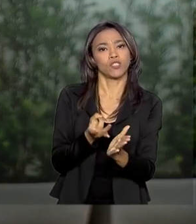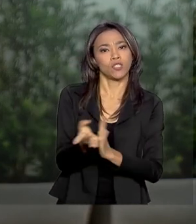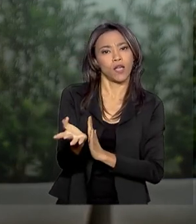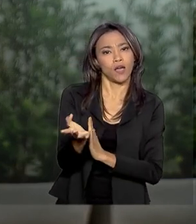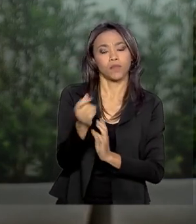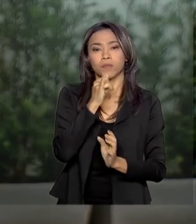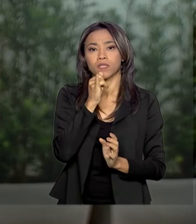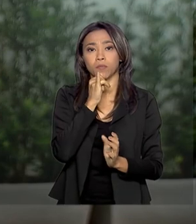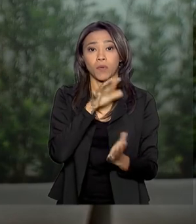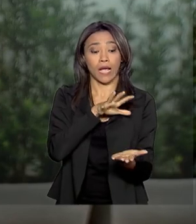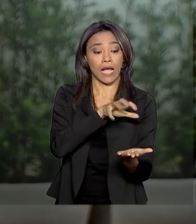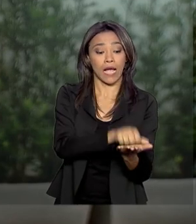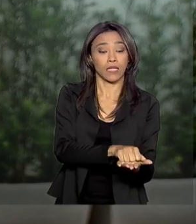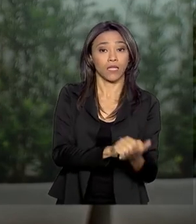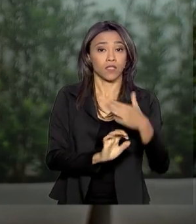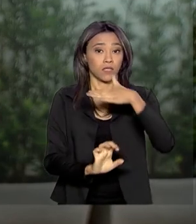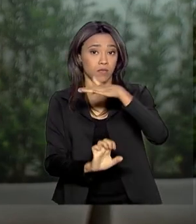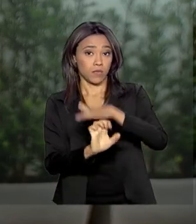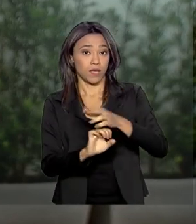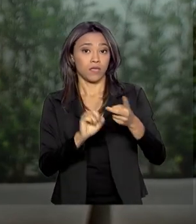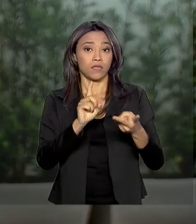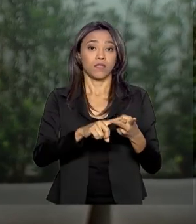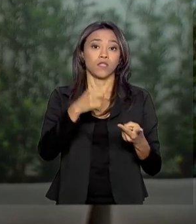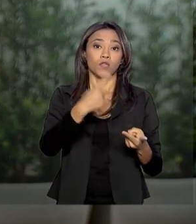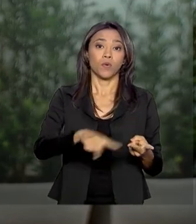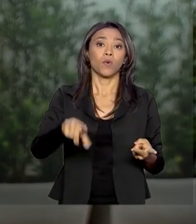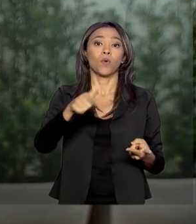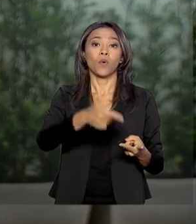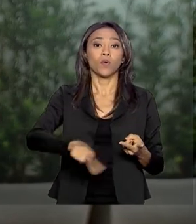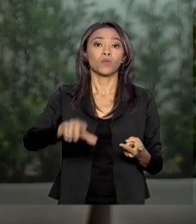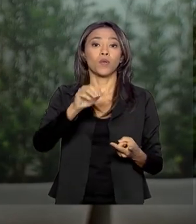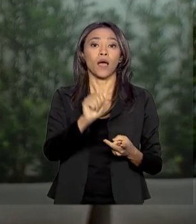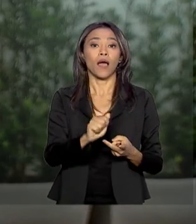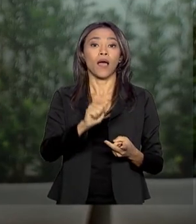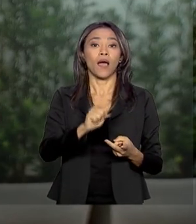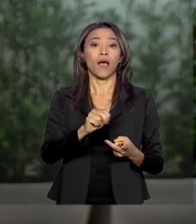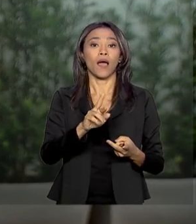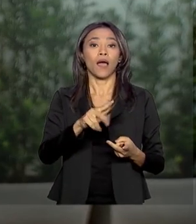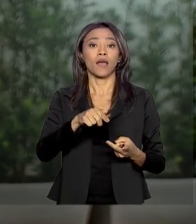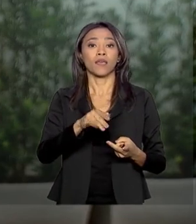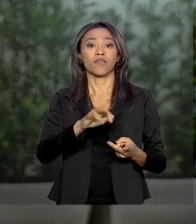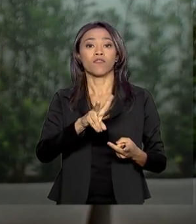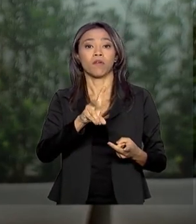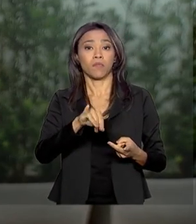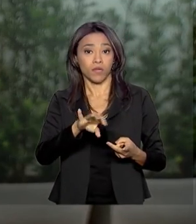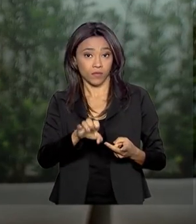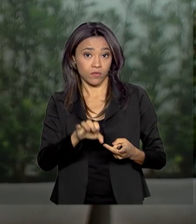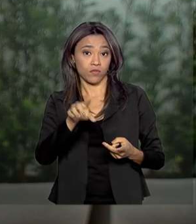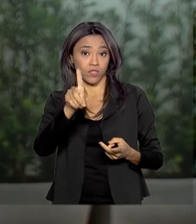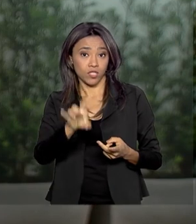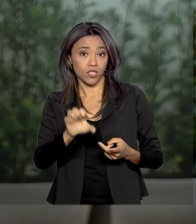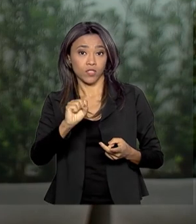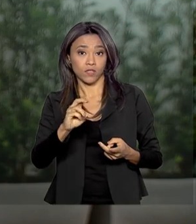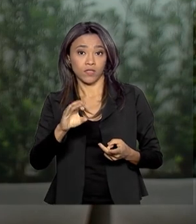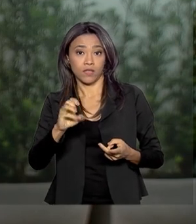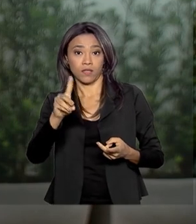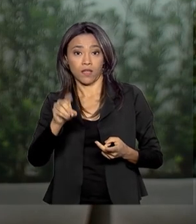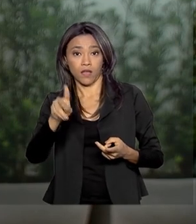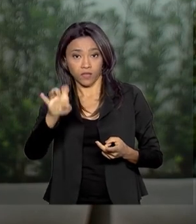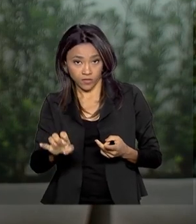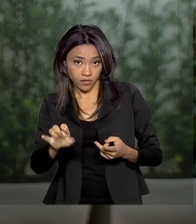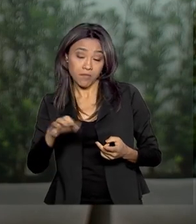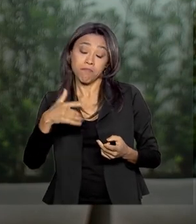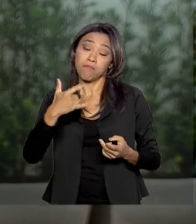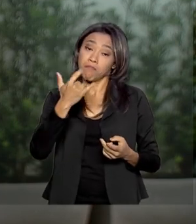Cadastro Nacional de Empresas e do arquivamento de extinção de empresas de sociedade limitada. Menos burocracia, mais